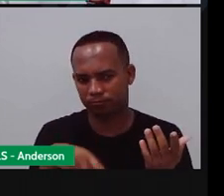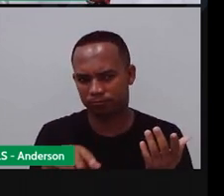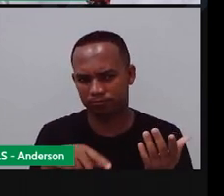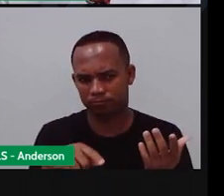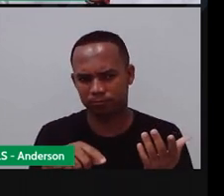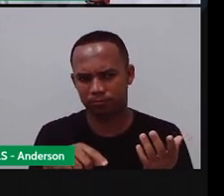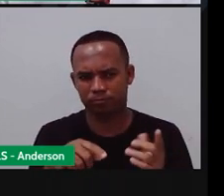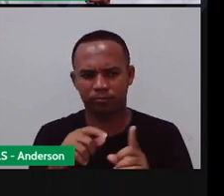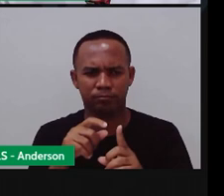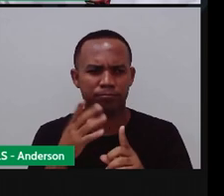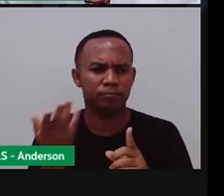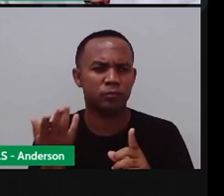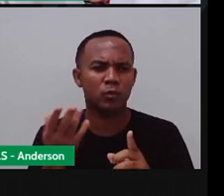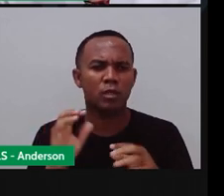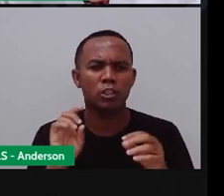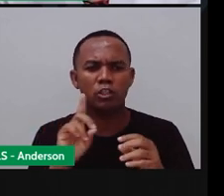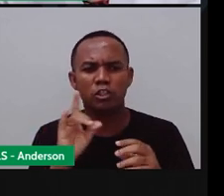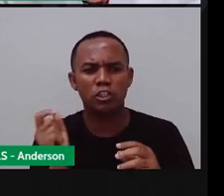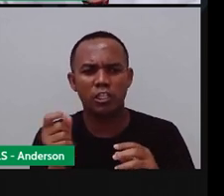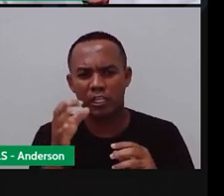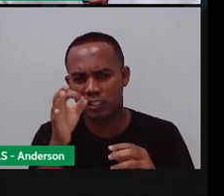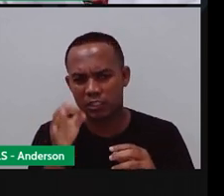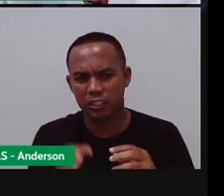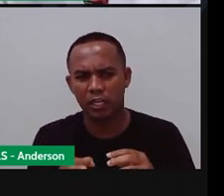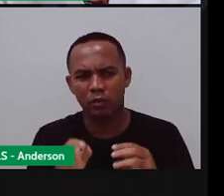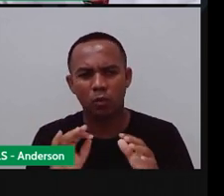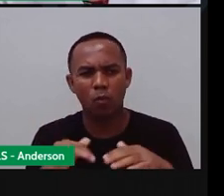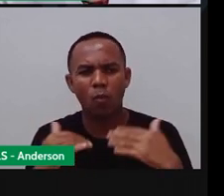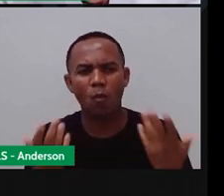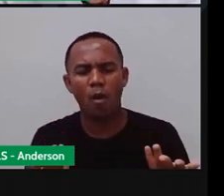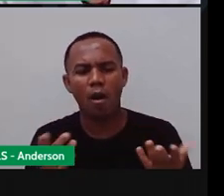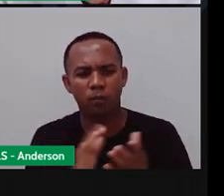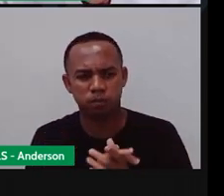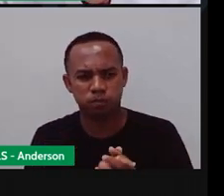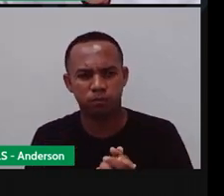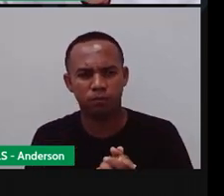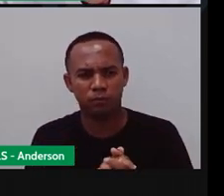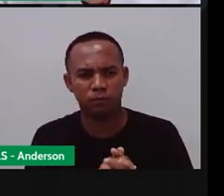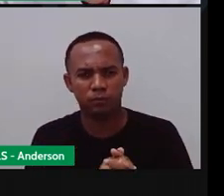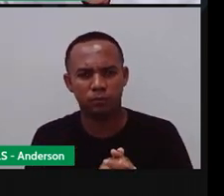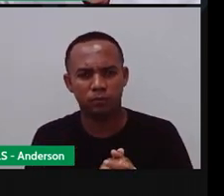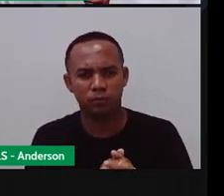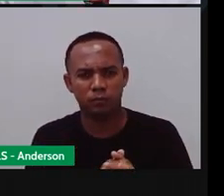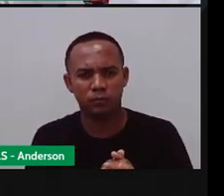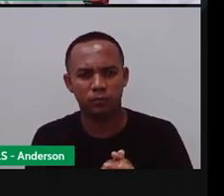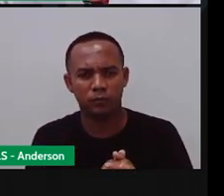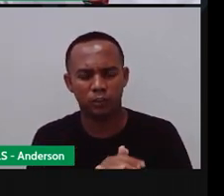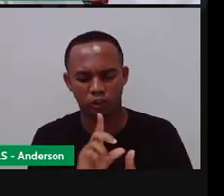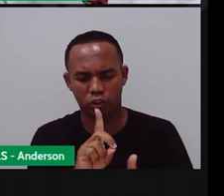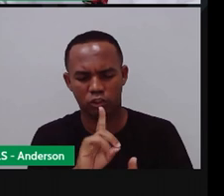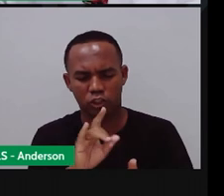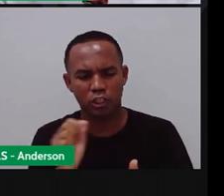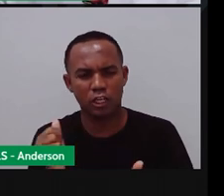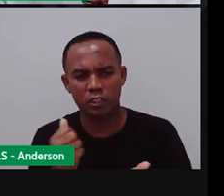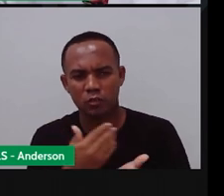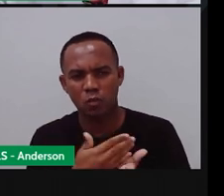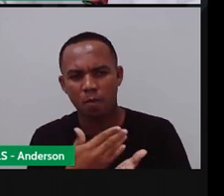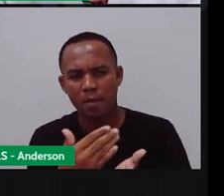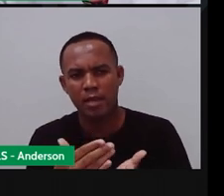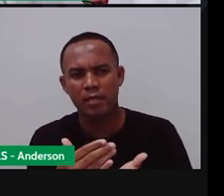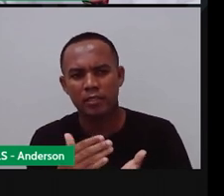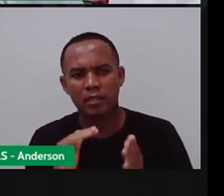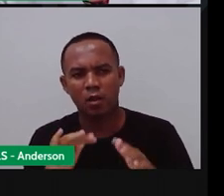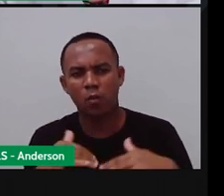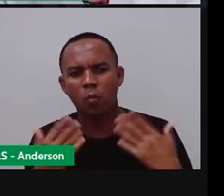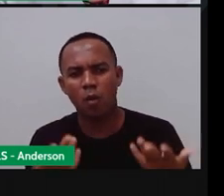sul quais são as datas exatas né que essas estações aqui começam né e